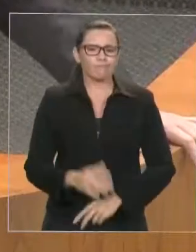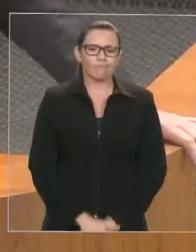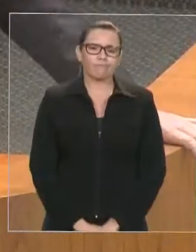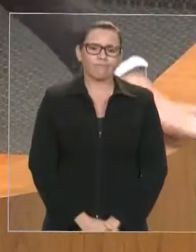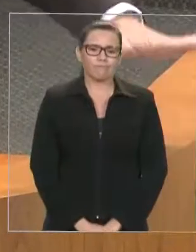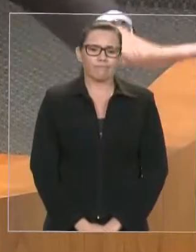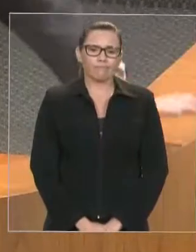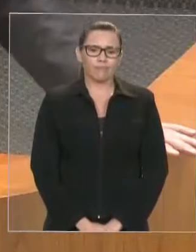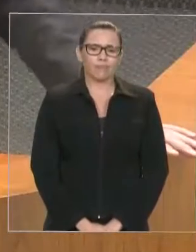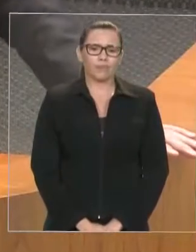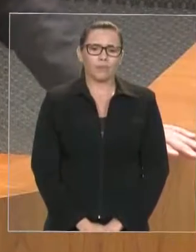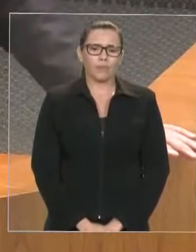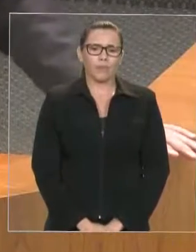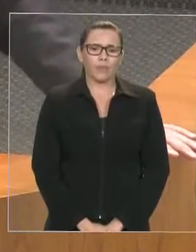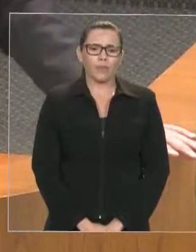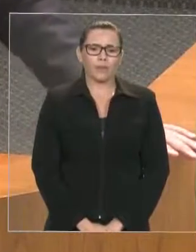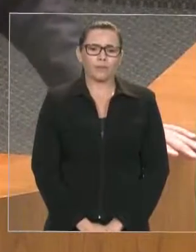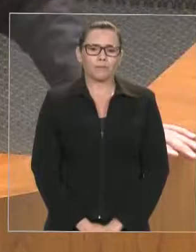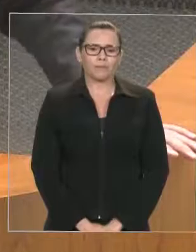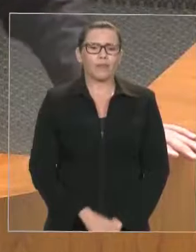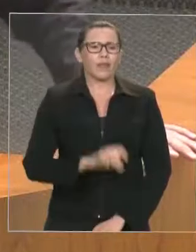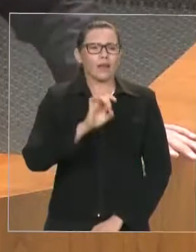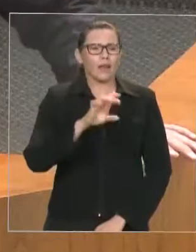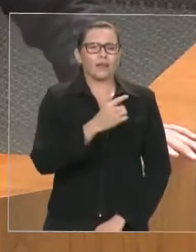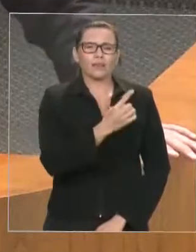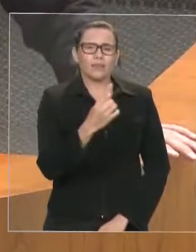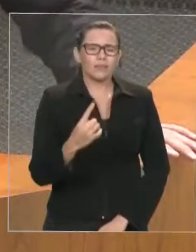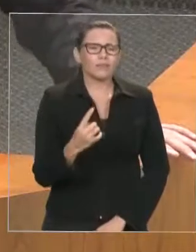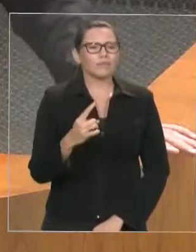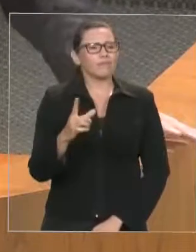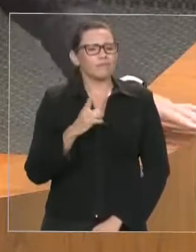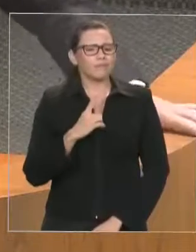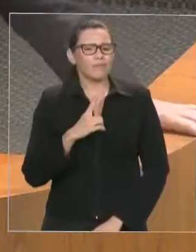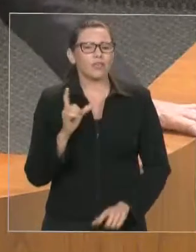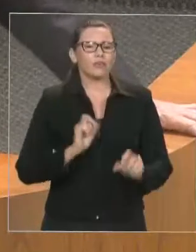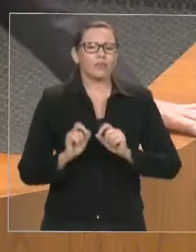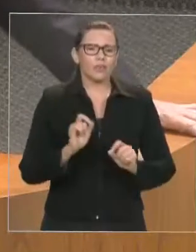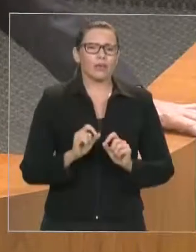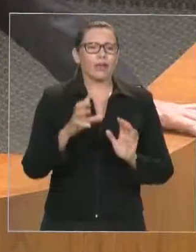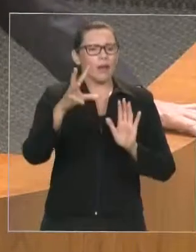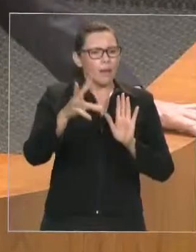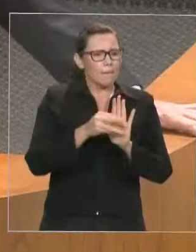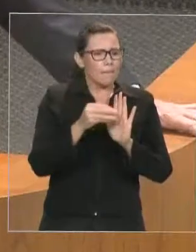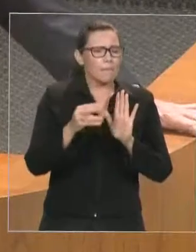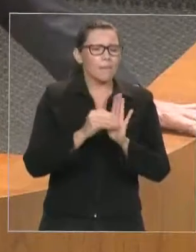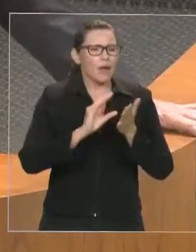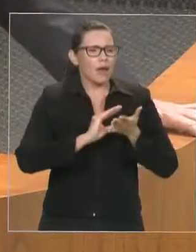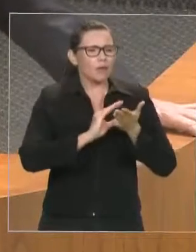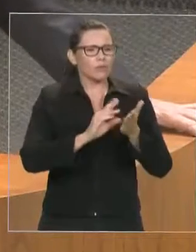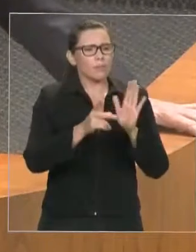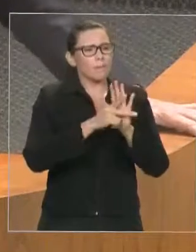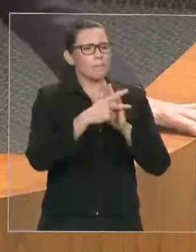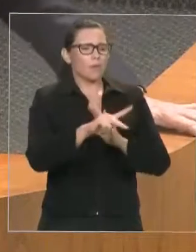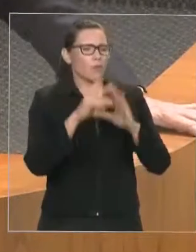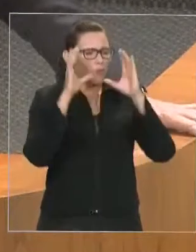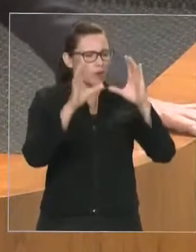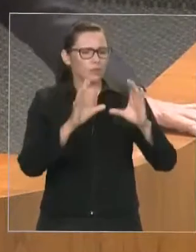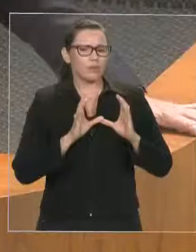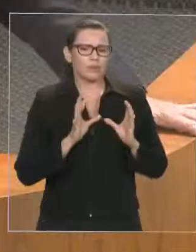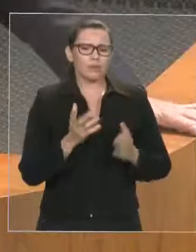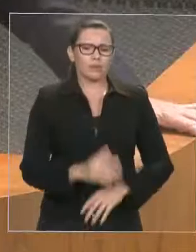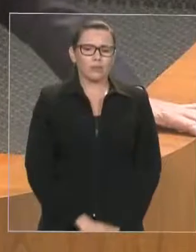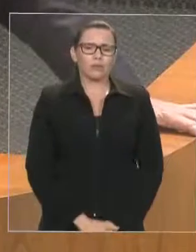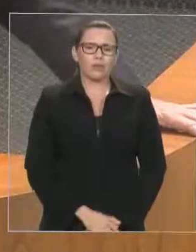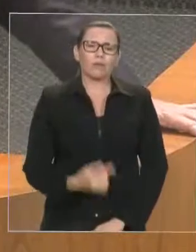federal, também têm as suas emendas respeitadas a nível federal. Ora, presidente, se é bom para eles,